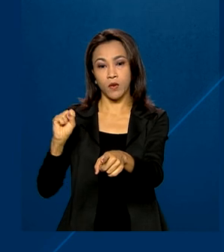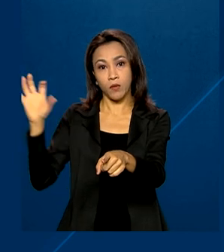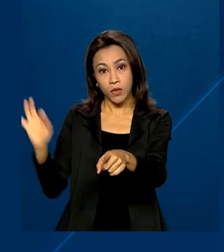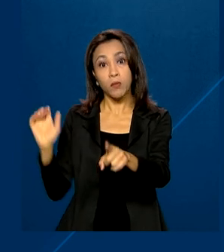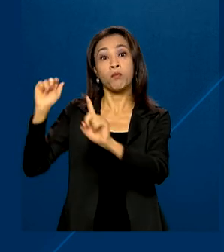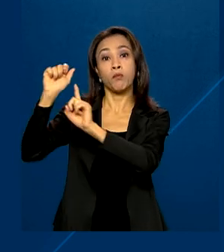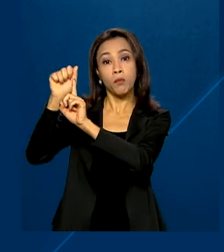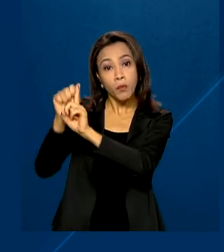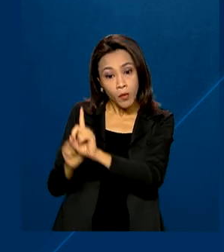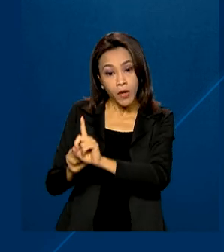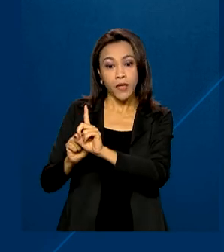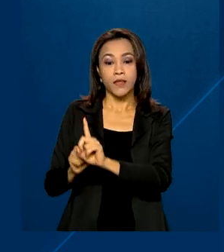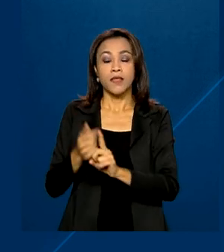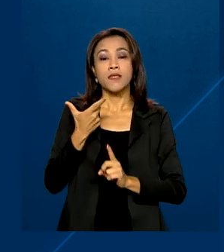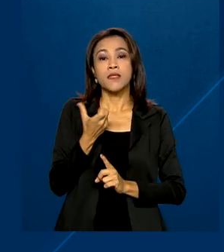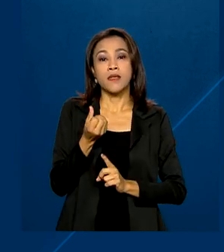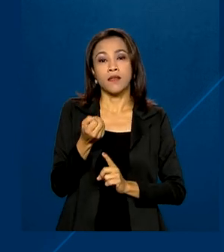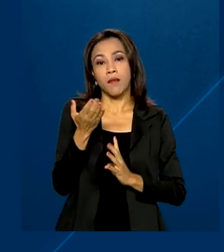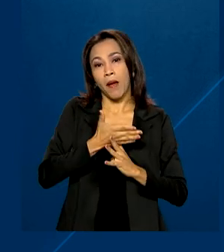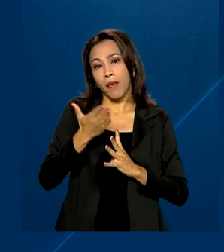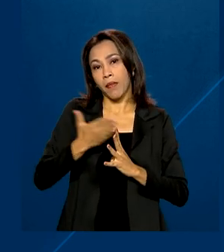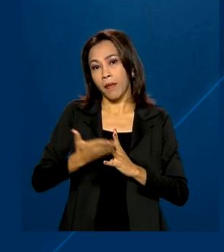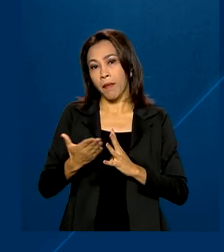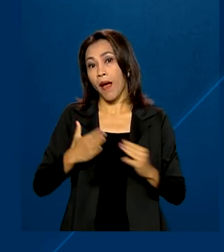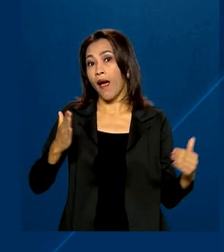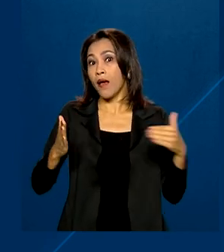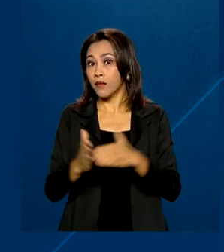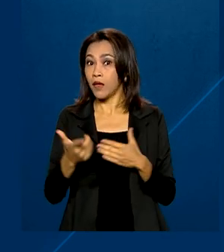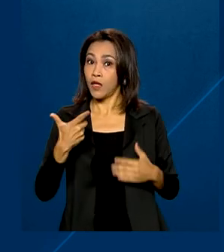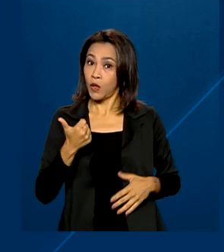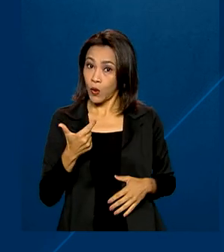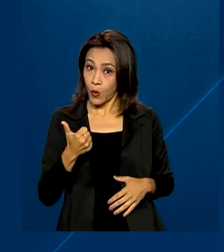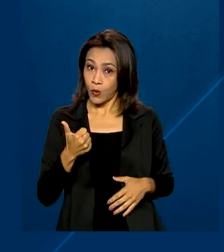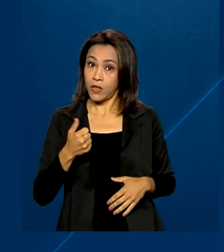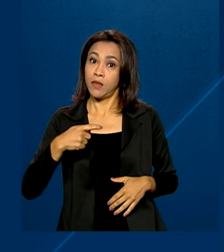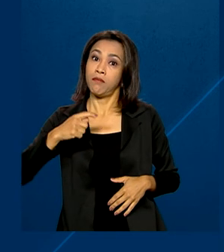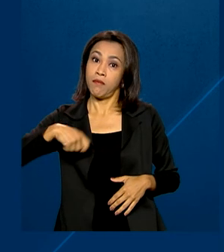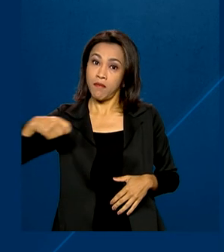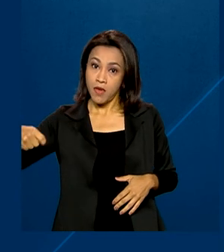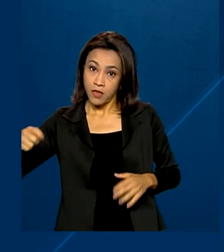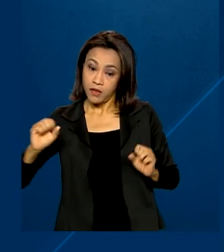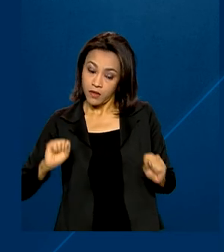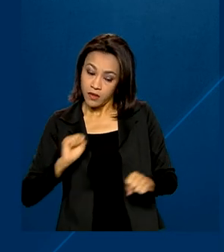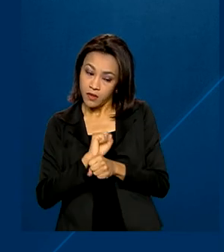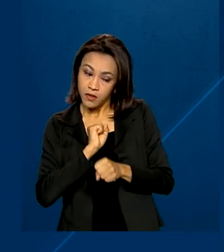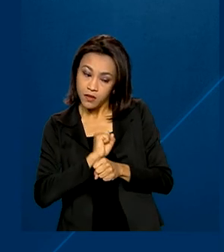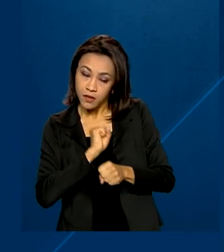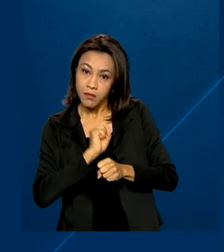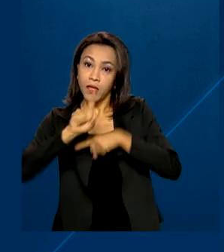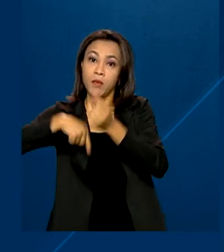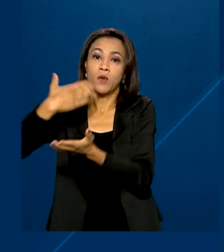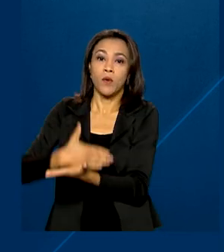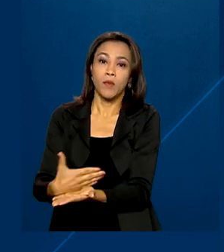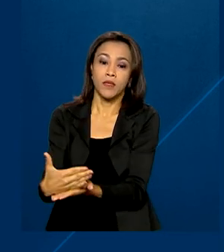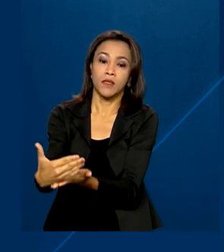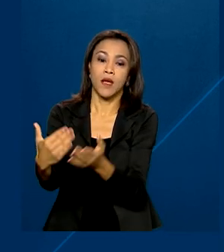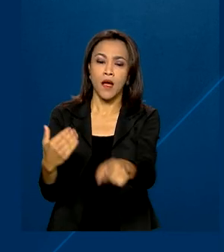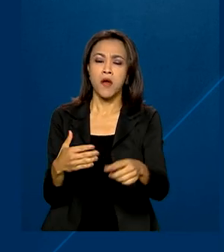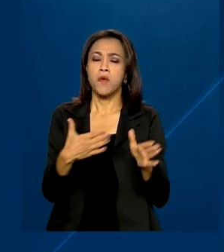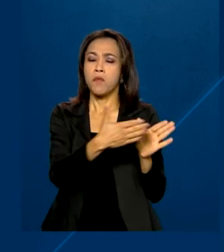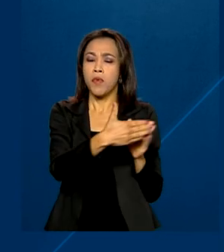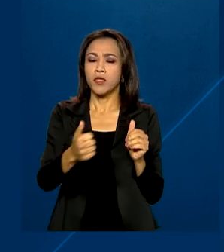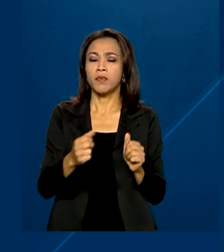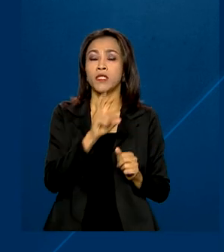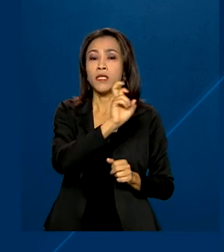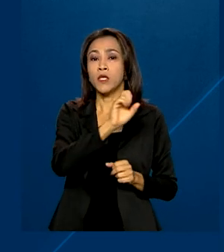ao mês, com 60 parcelas, com até 12 meses de carência. As empresas podem solicitar de 5 mil a 10